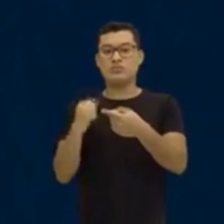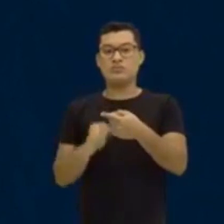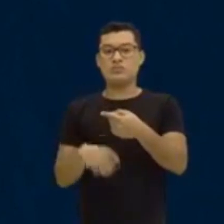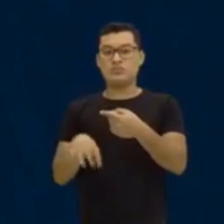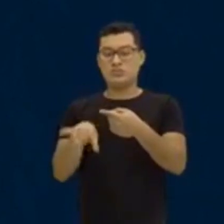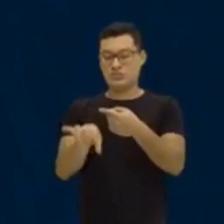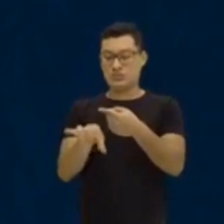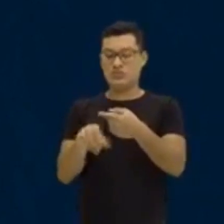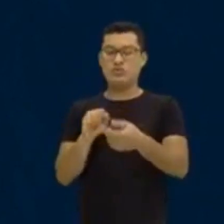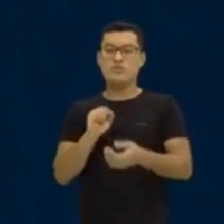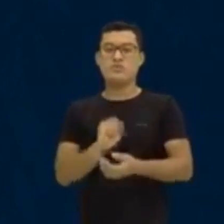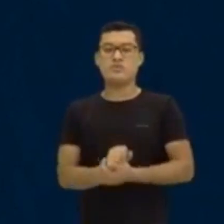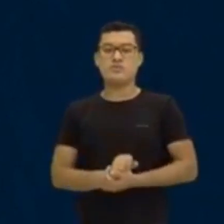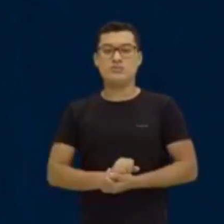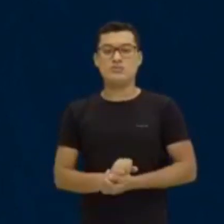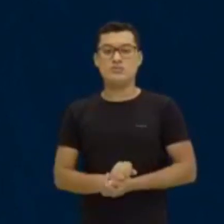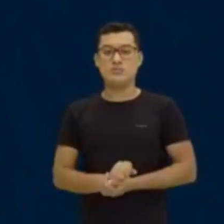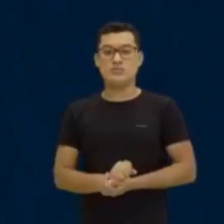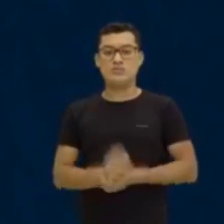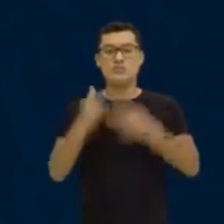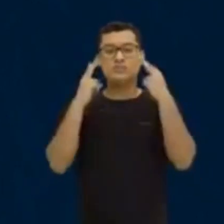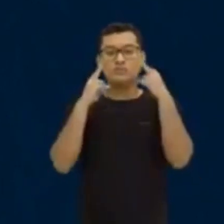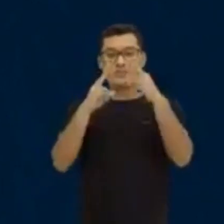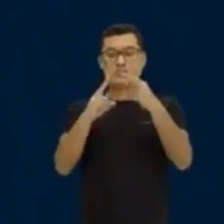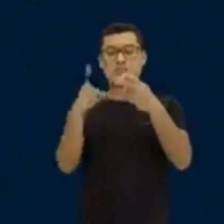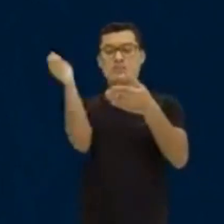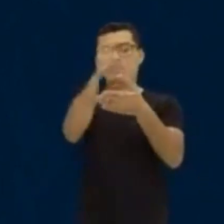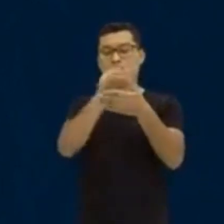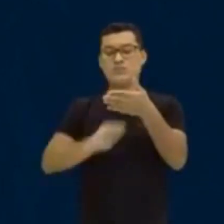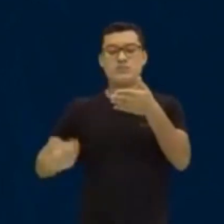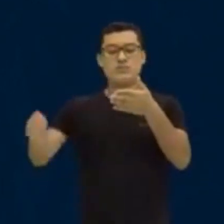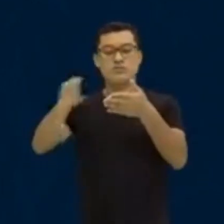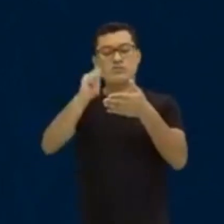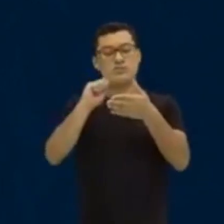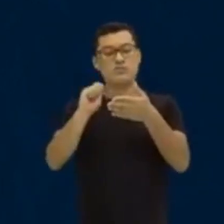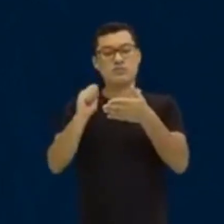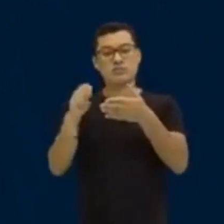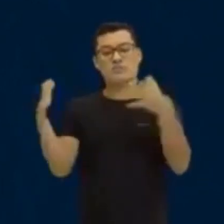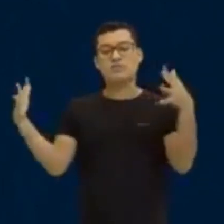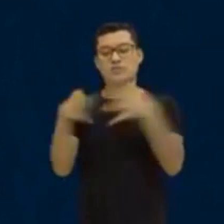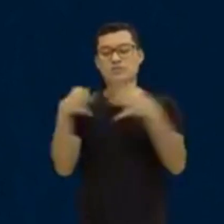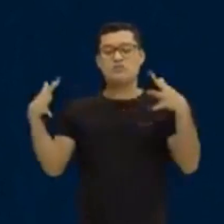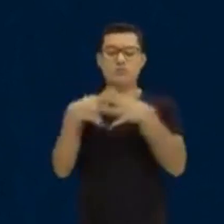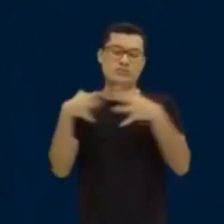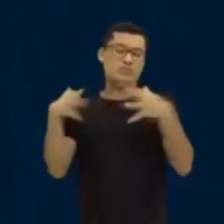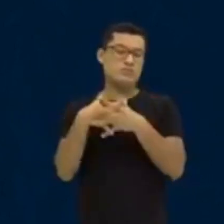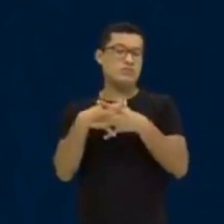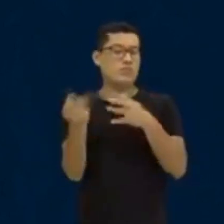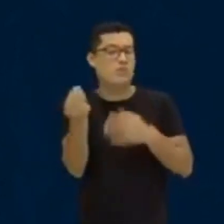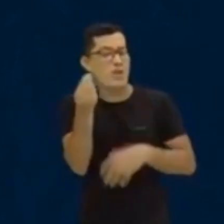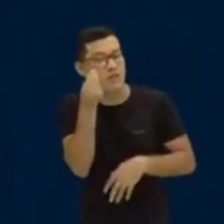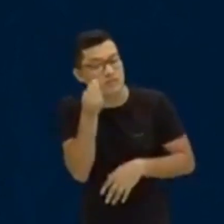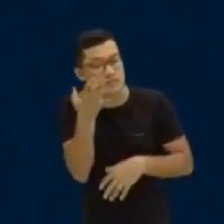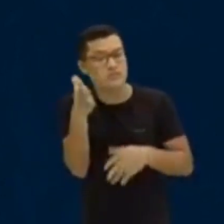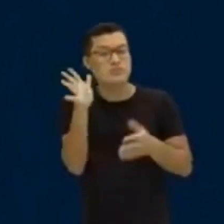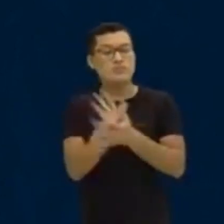número. Então, 9. Olha lá. Vou apagar até para te não confundir. Presta muita atenção.